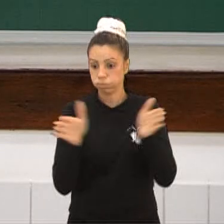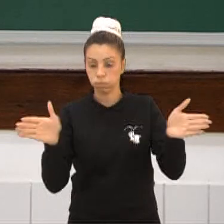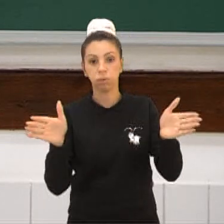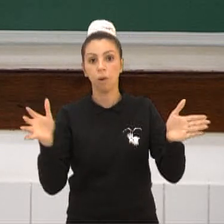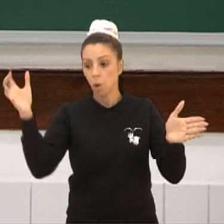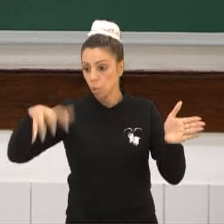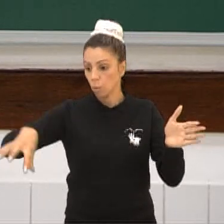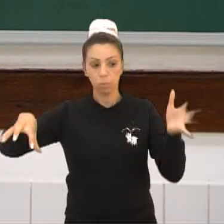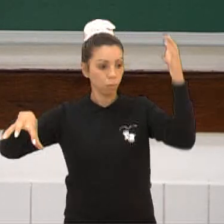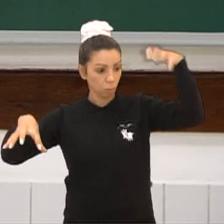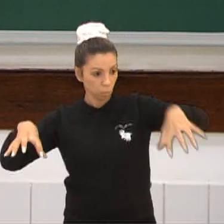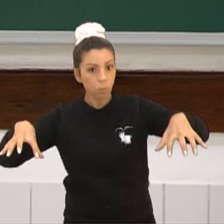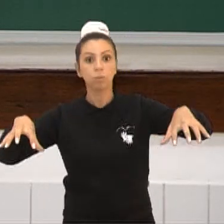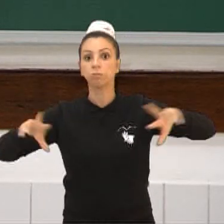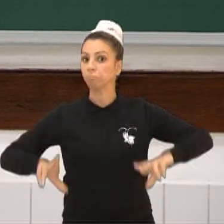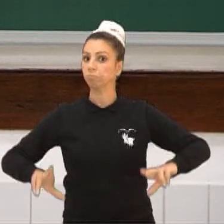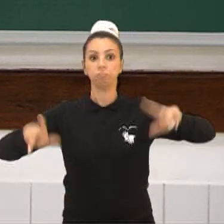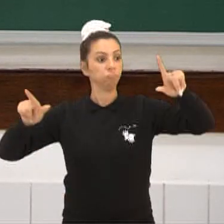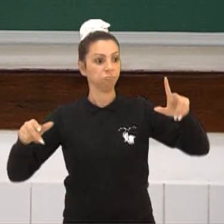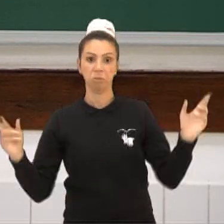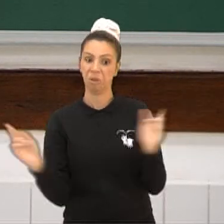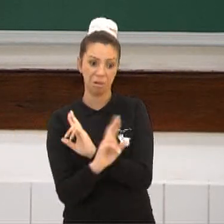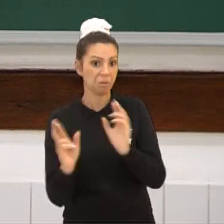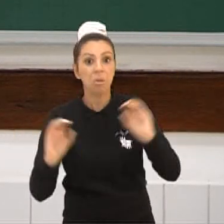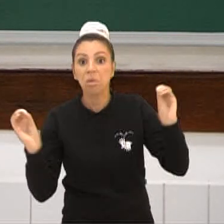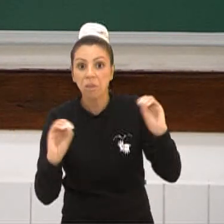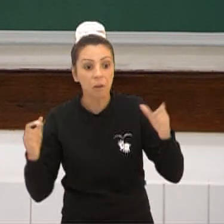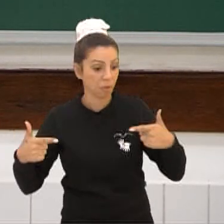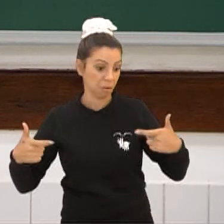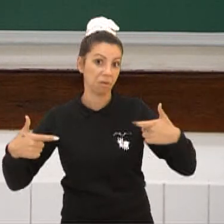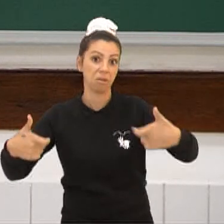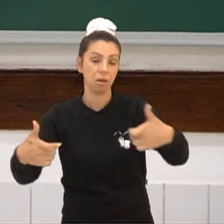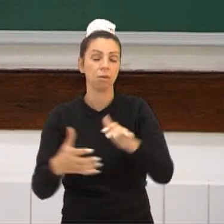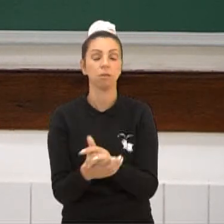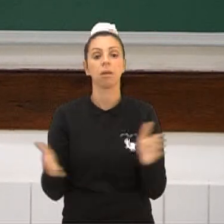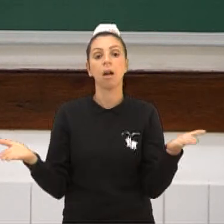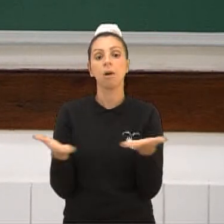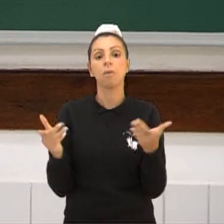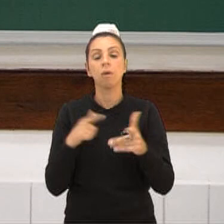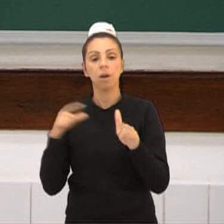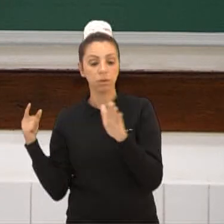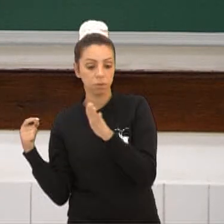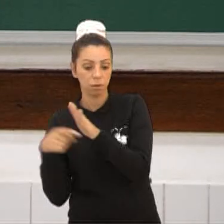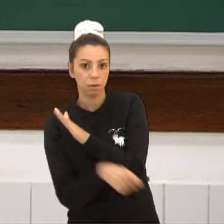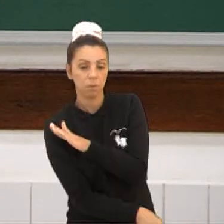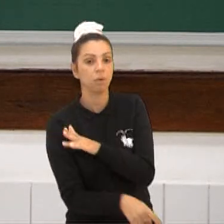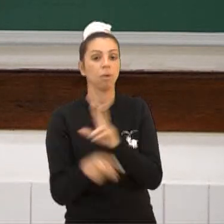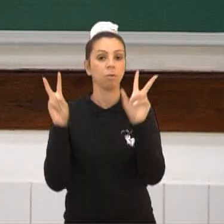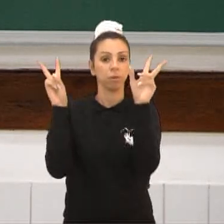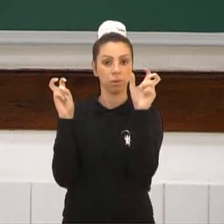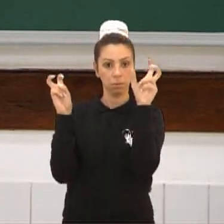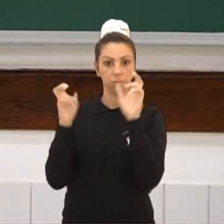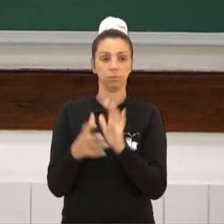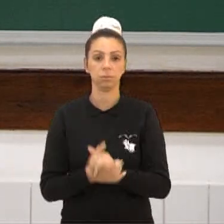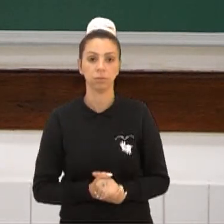essas duas nações, elas não tinham um bom relacionamento. E agora nós vamos nos aprofundar um pouquinho mais com relação a isso.